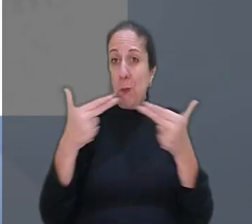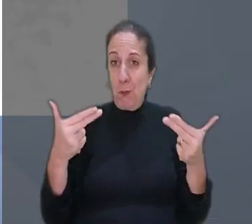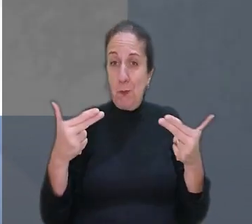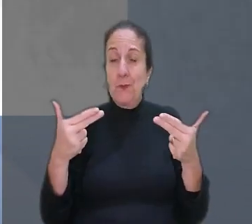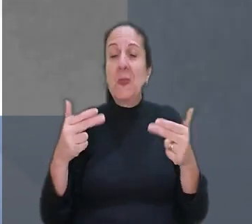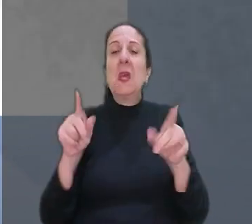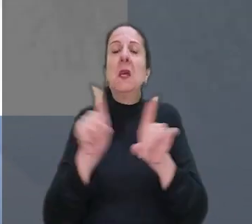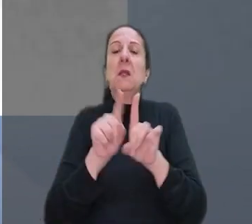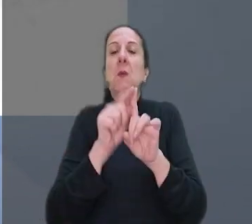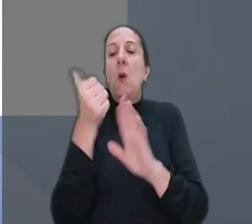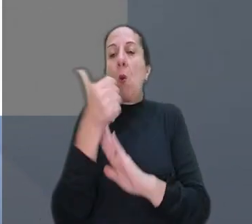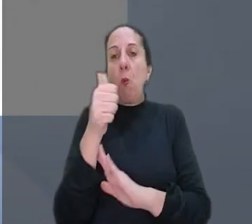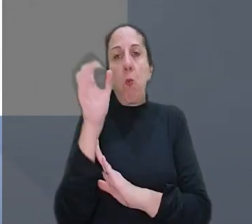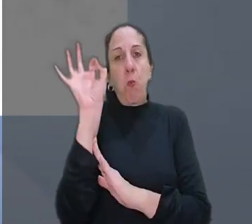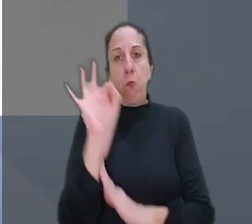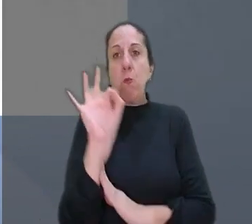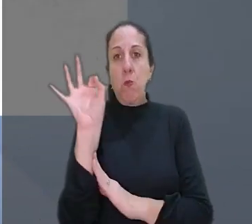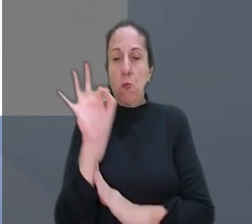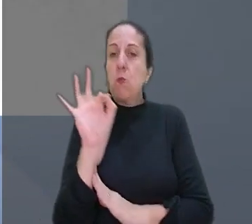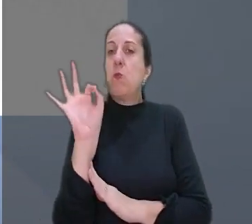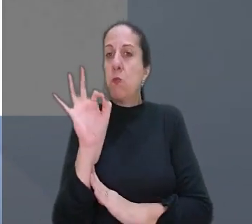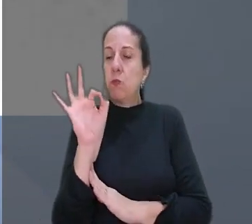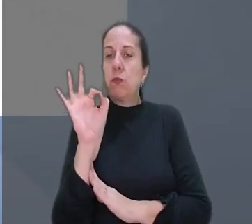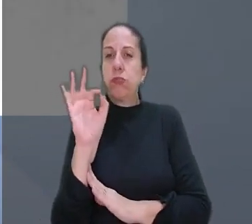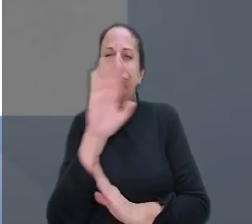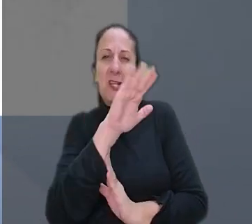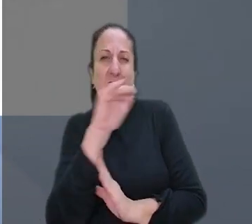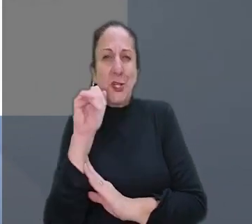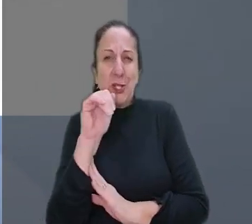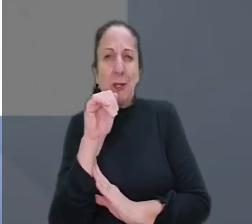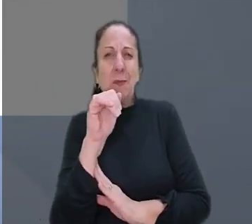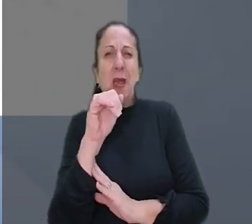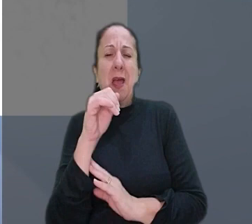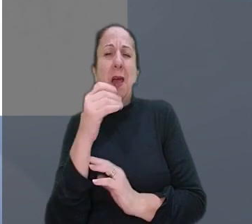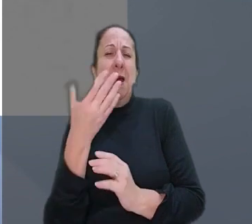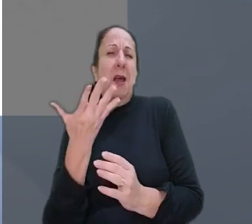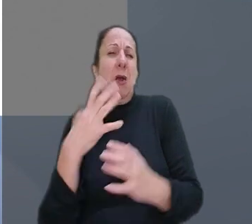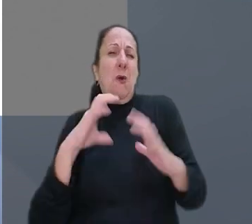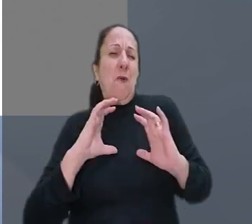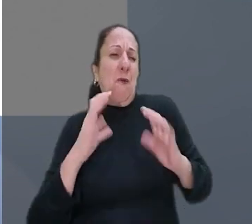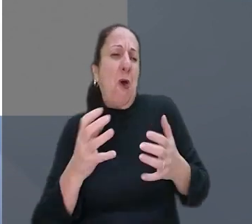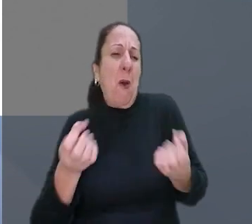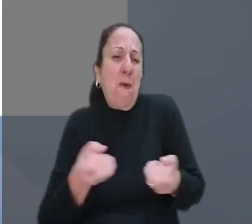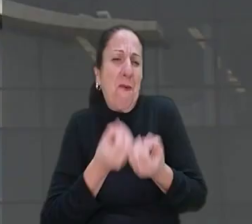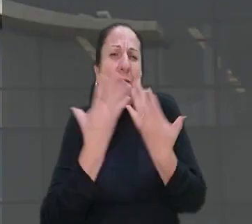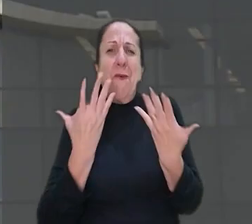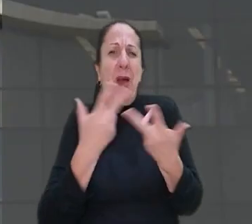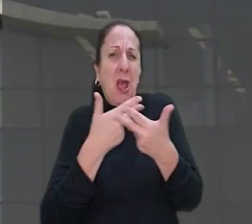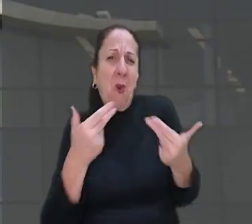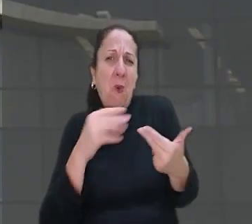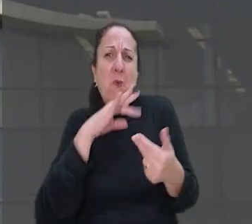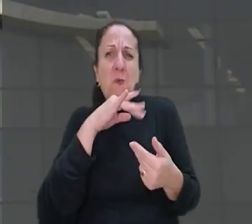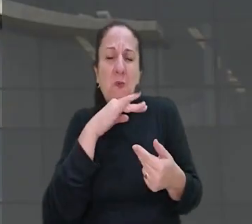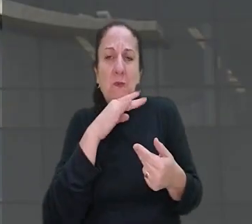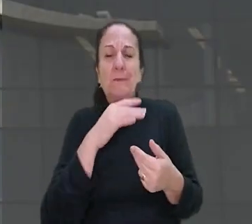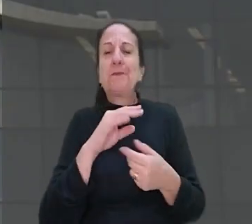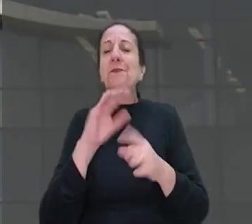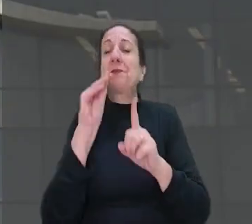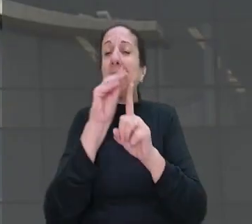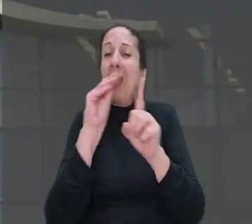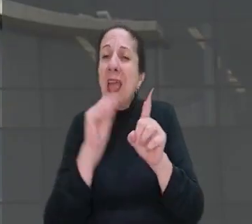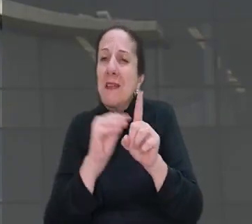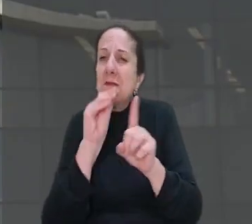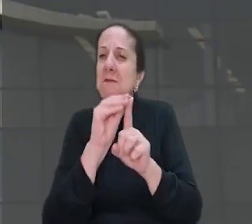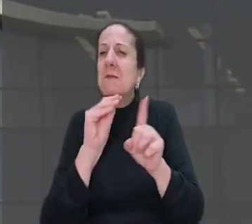público. E cerca de 11% foram abordadas de maneira agressiva em festas. Um caso que envolve